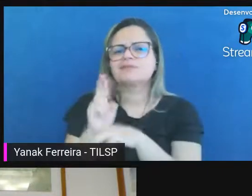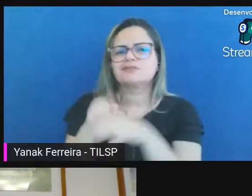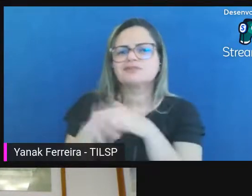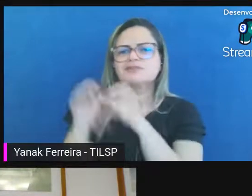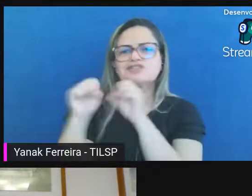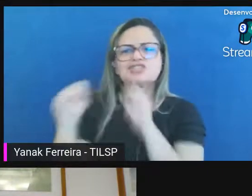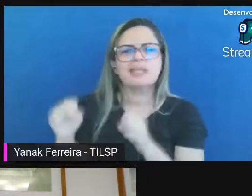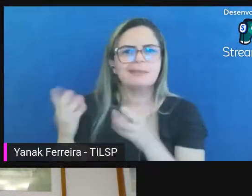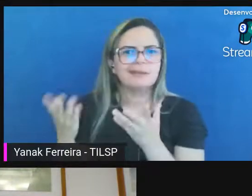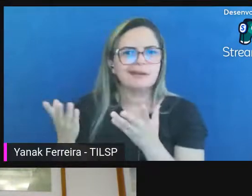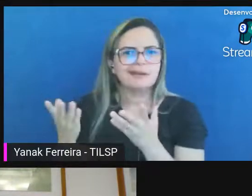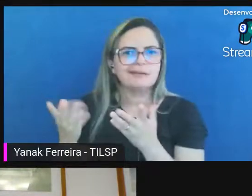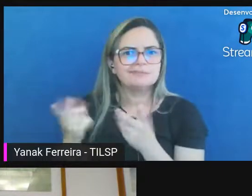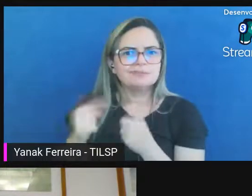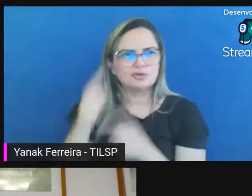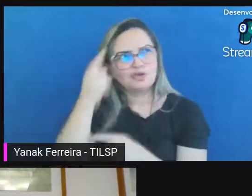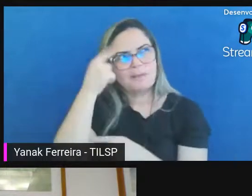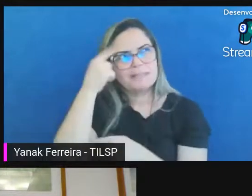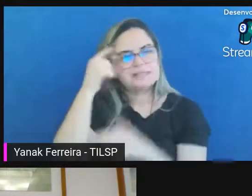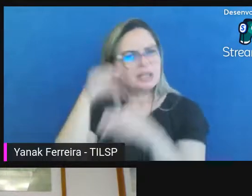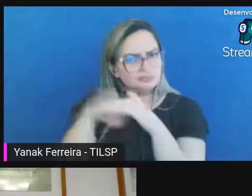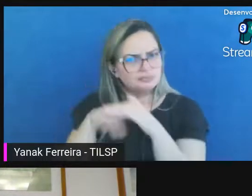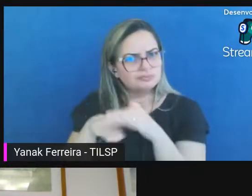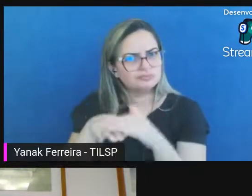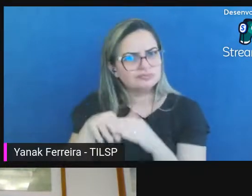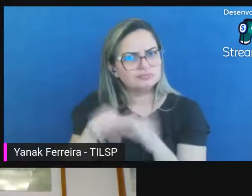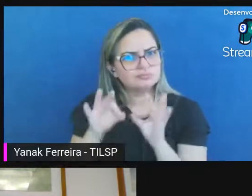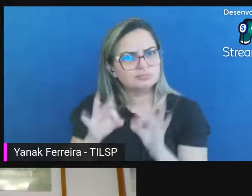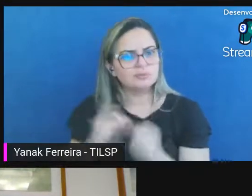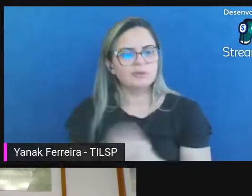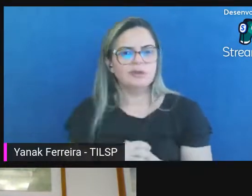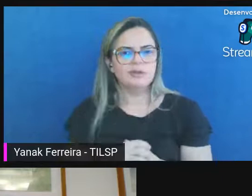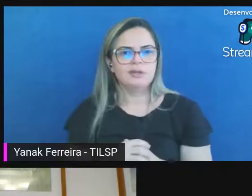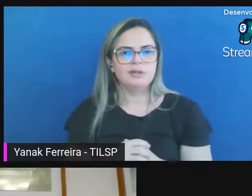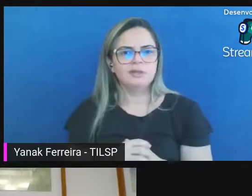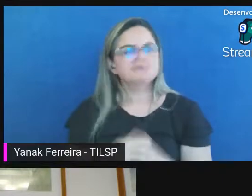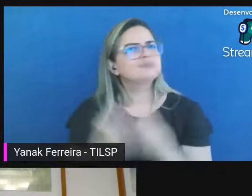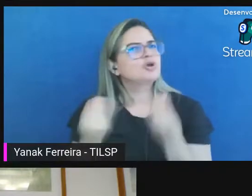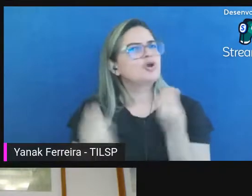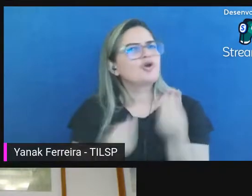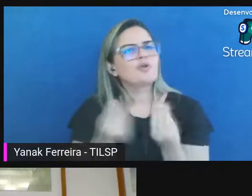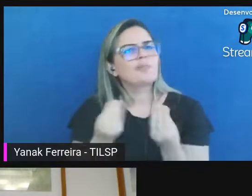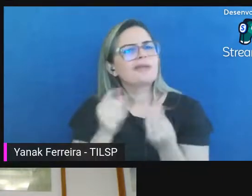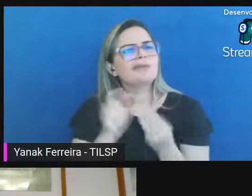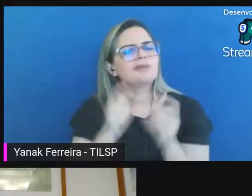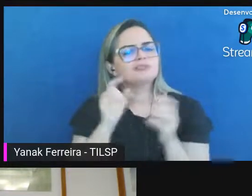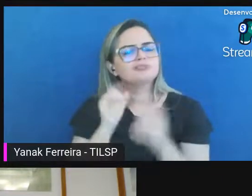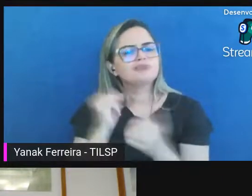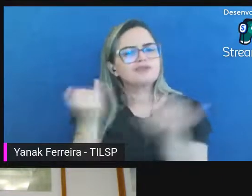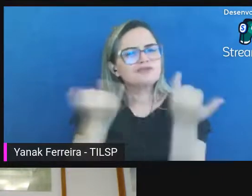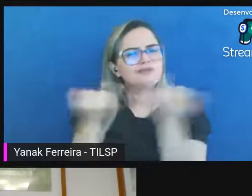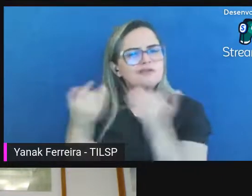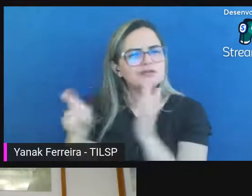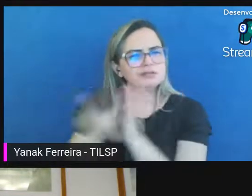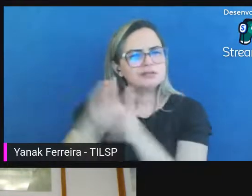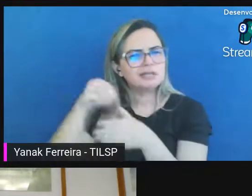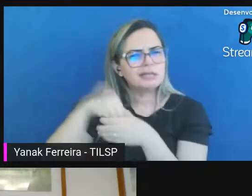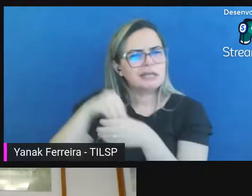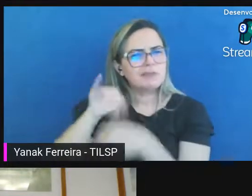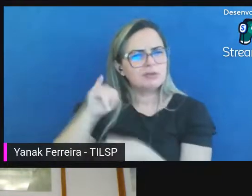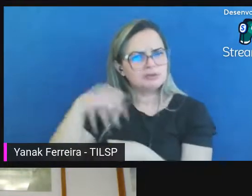eu estou pensando o arquivamento desses periódicos como é que estão os dados na minha instituição eu estou pensando abordagem